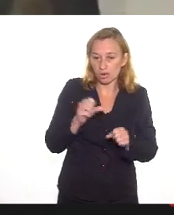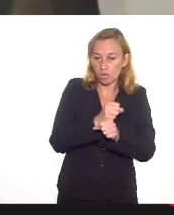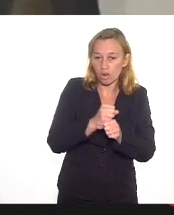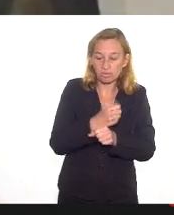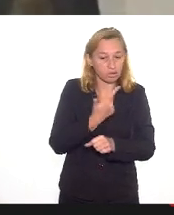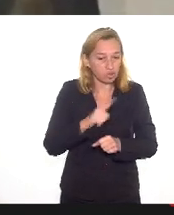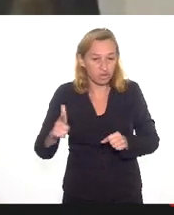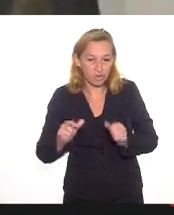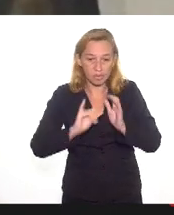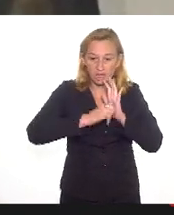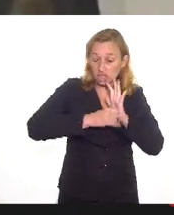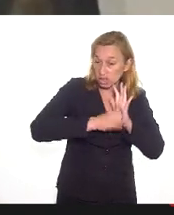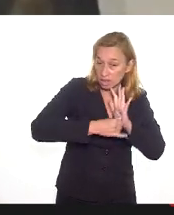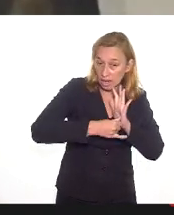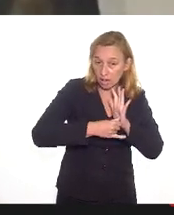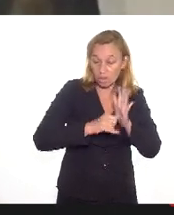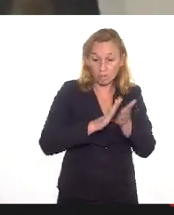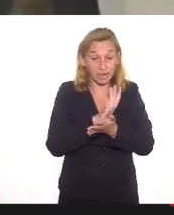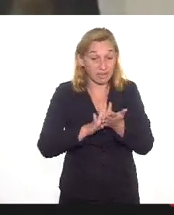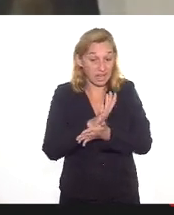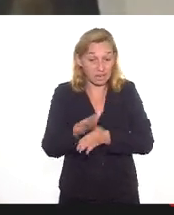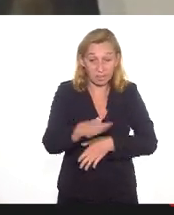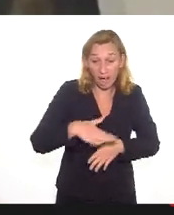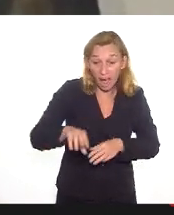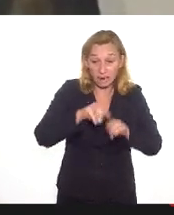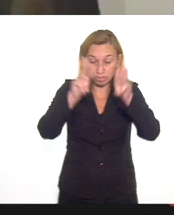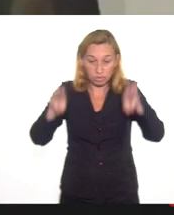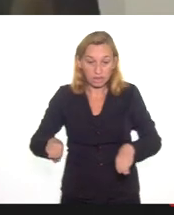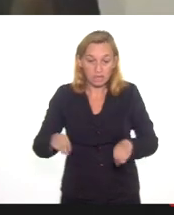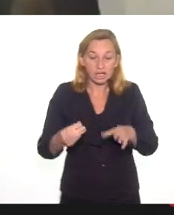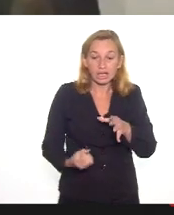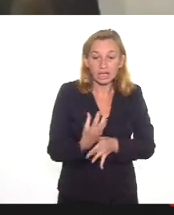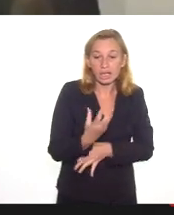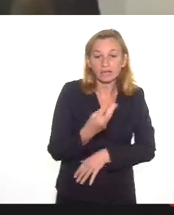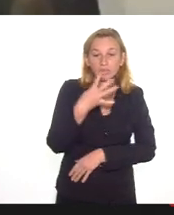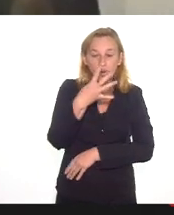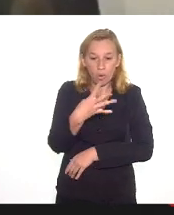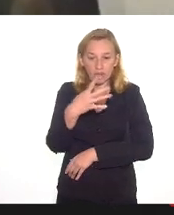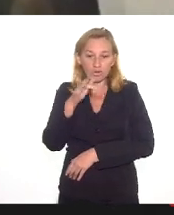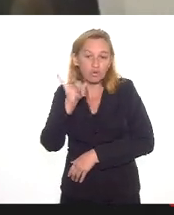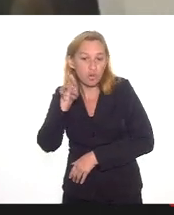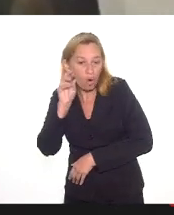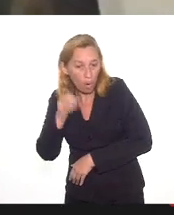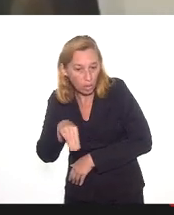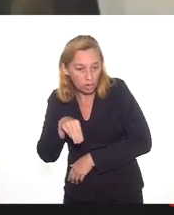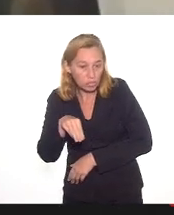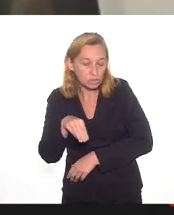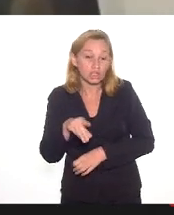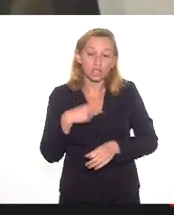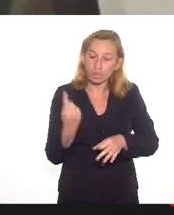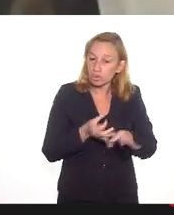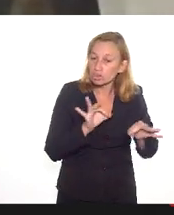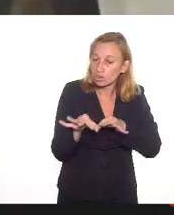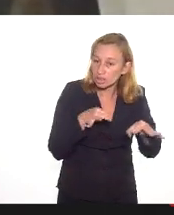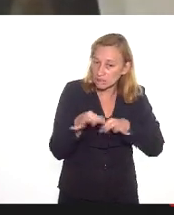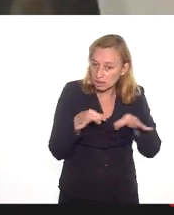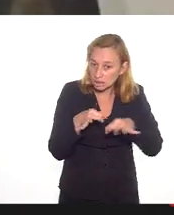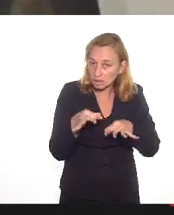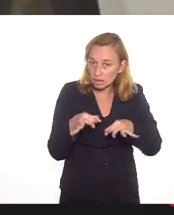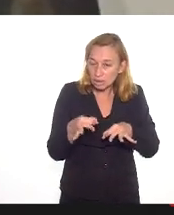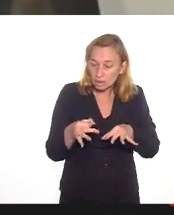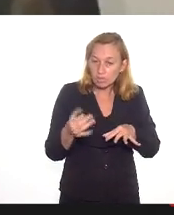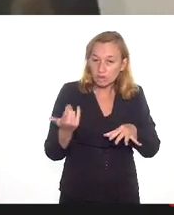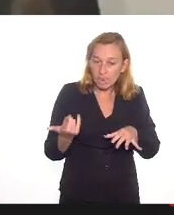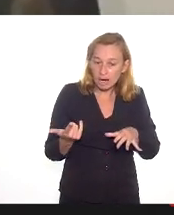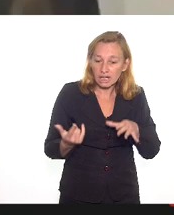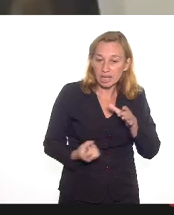pela Secretaria de Estado de Cultura para a área de museus. Realizamos quatro fóruns de museus e estamos organizando para realizar o